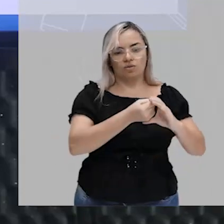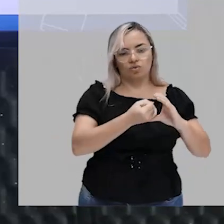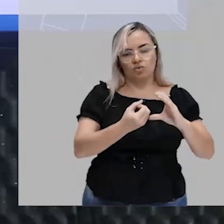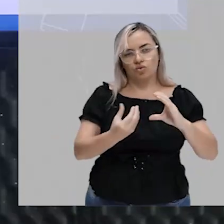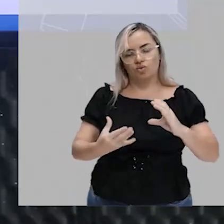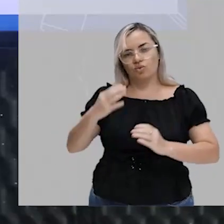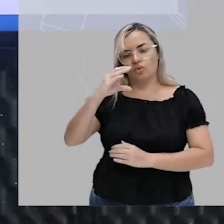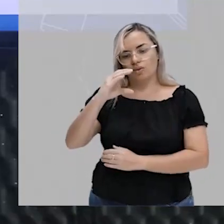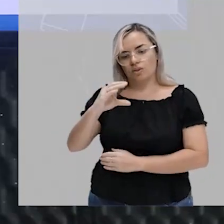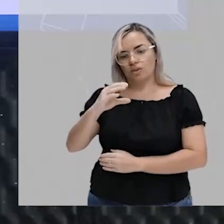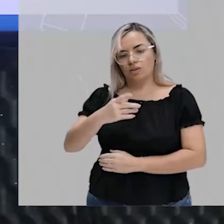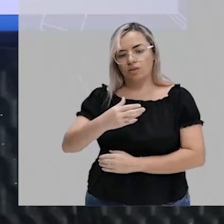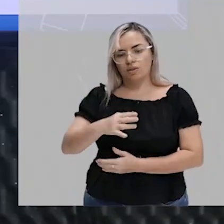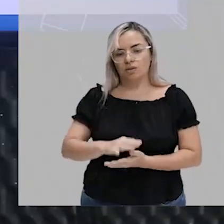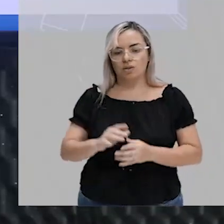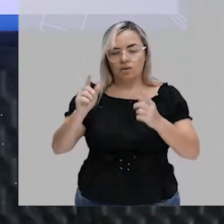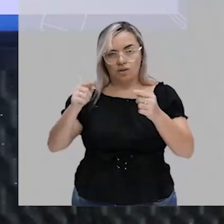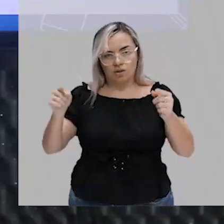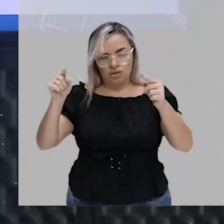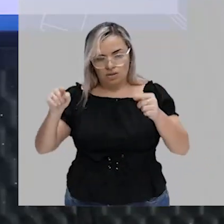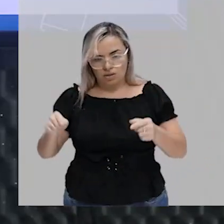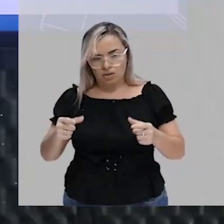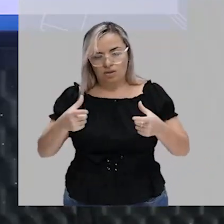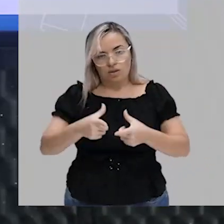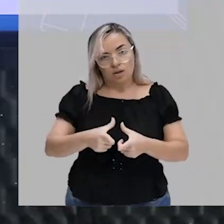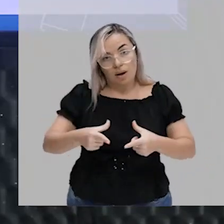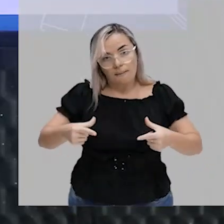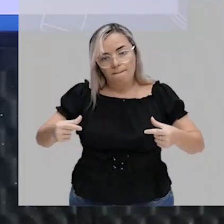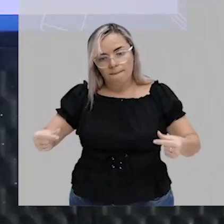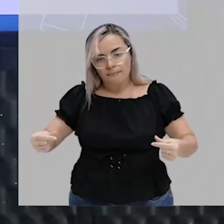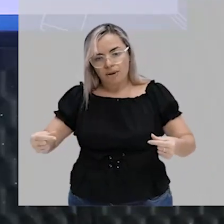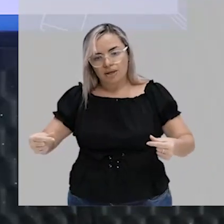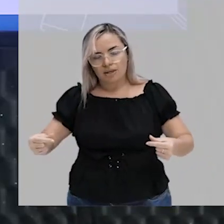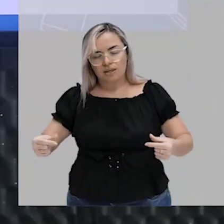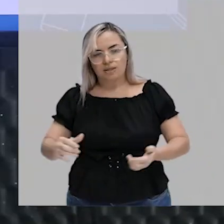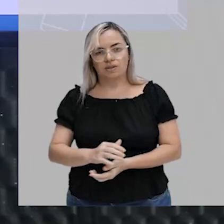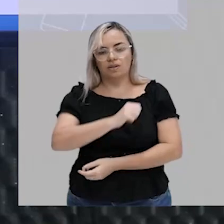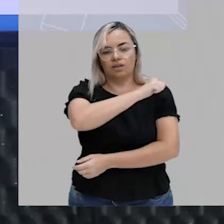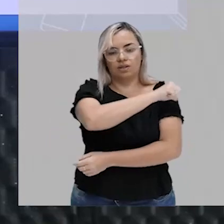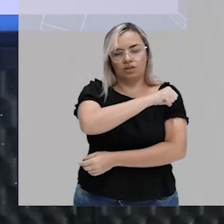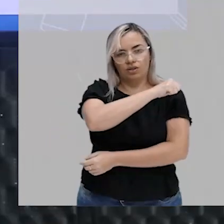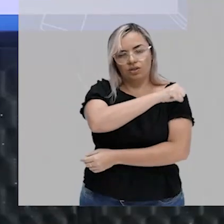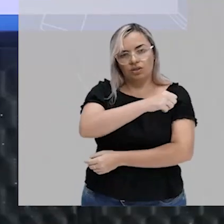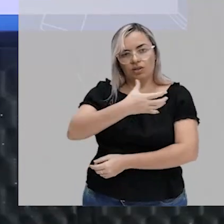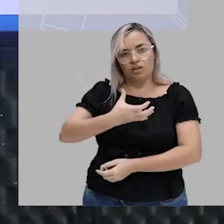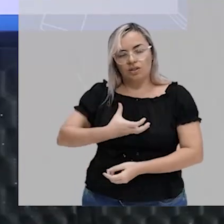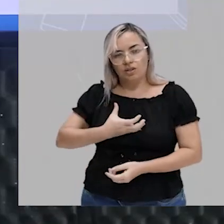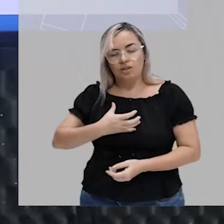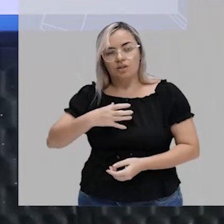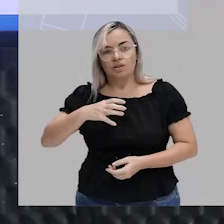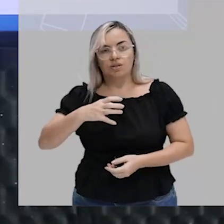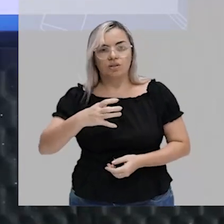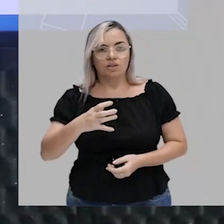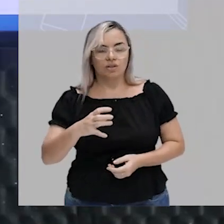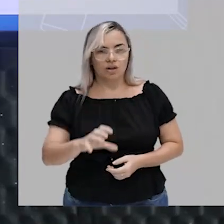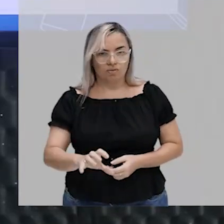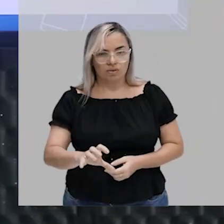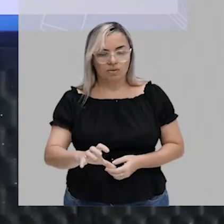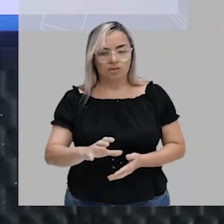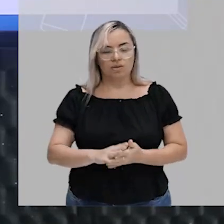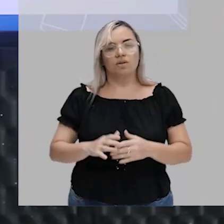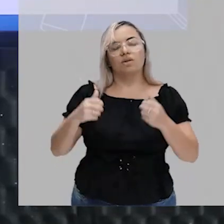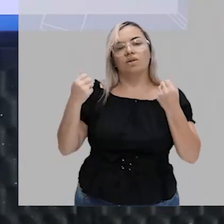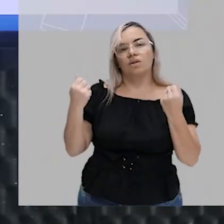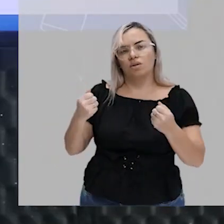conjunto C. Brasília, Rio de Janeiro e Salvador. Aqui, gente, tu vai ter que